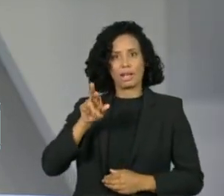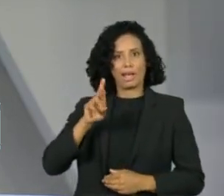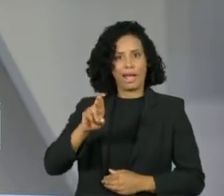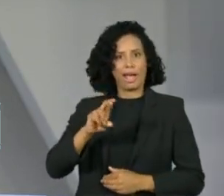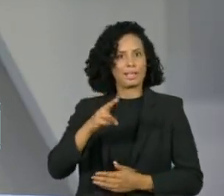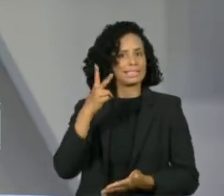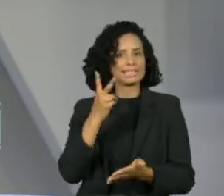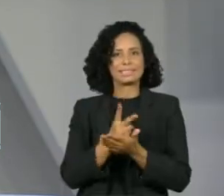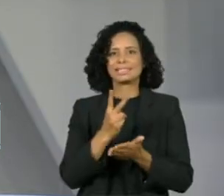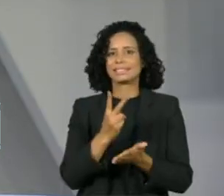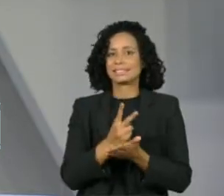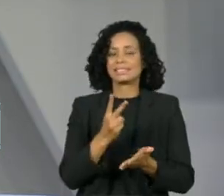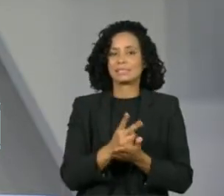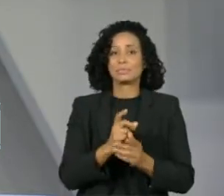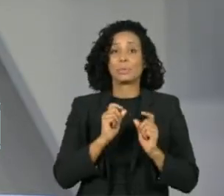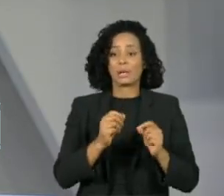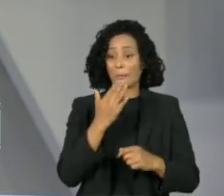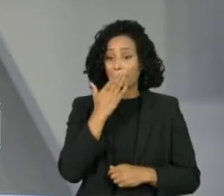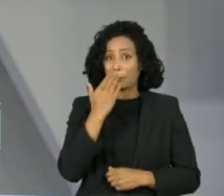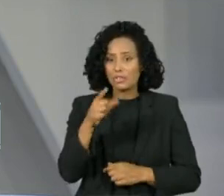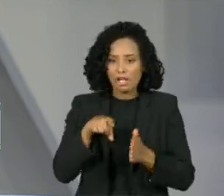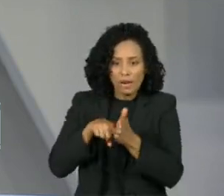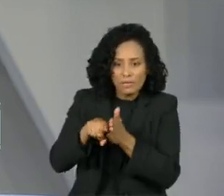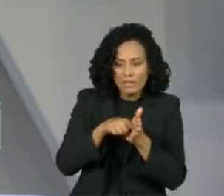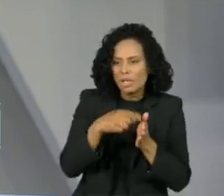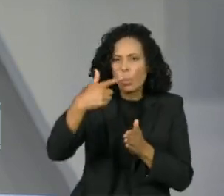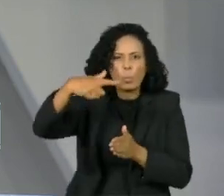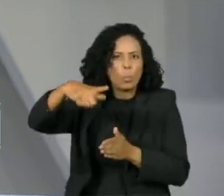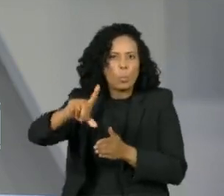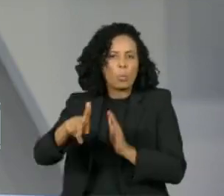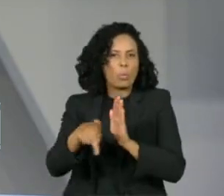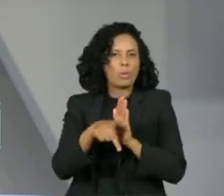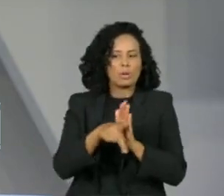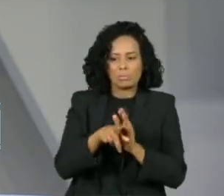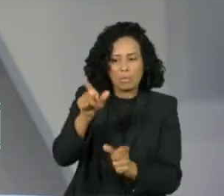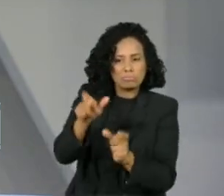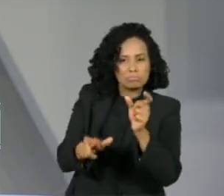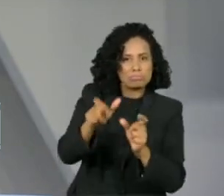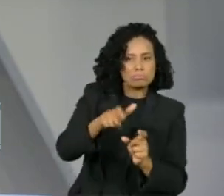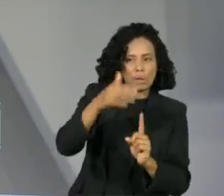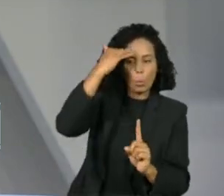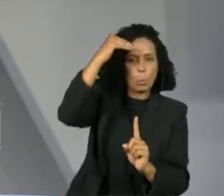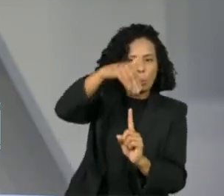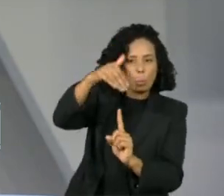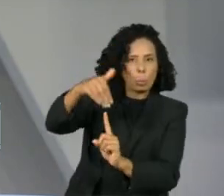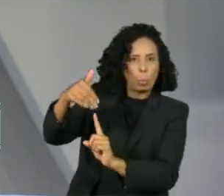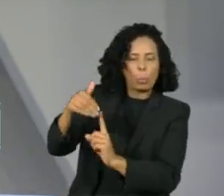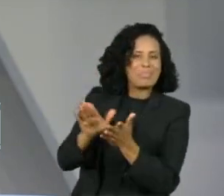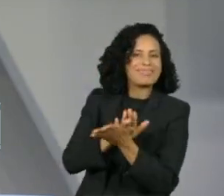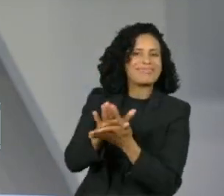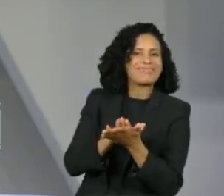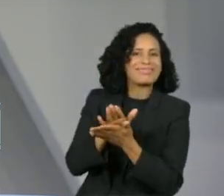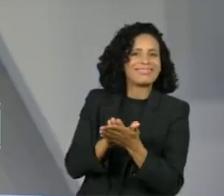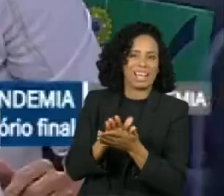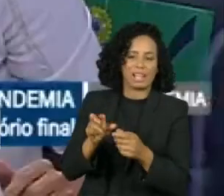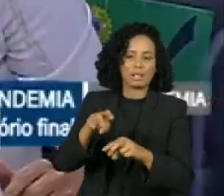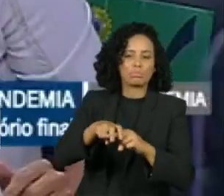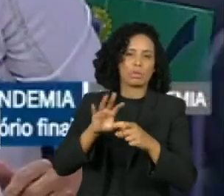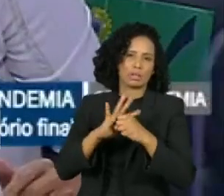impedir a abertura de qualquer investigação sobre as autoridades acusadas pela piora da pandemia no Brasil.